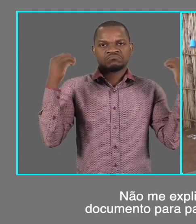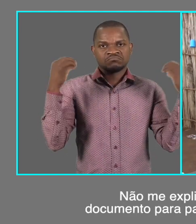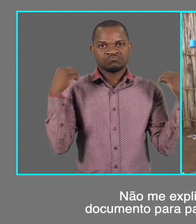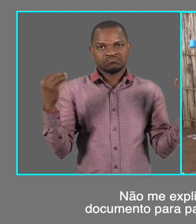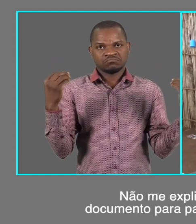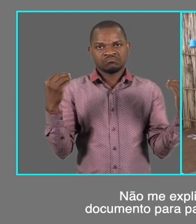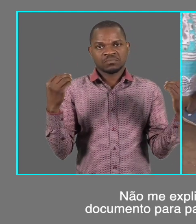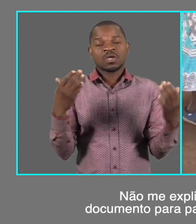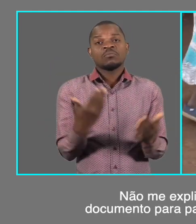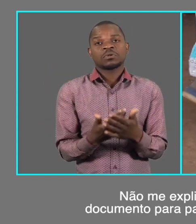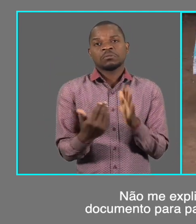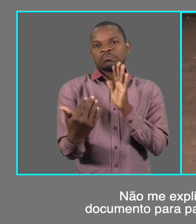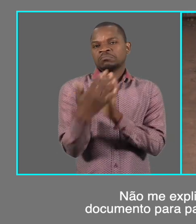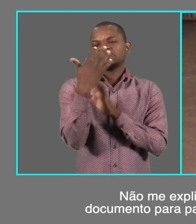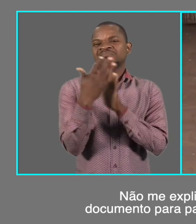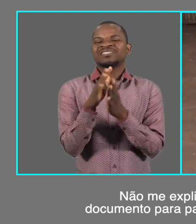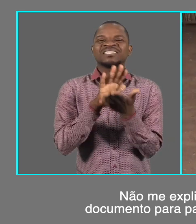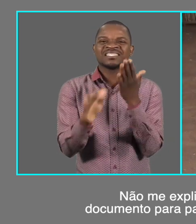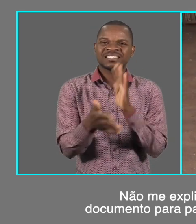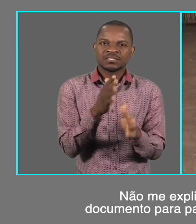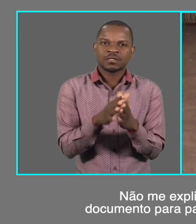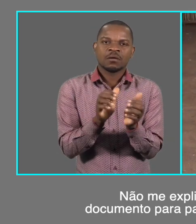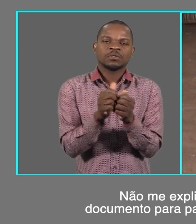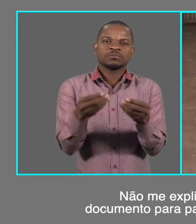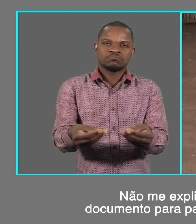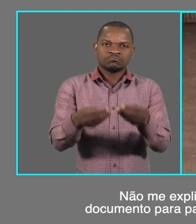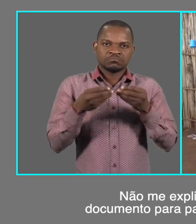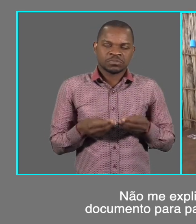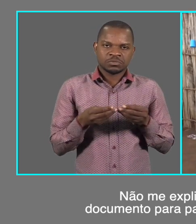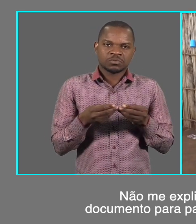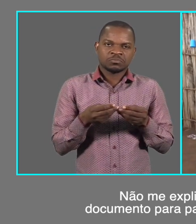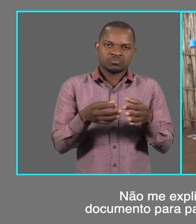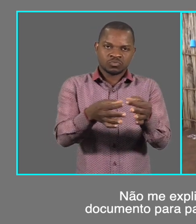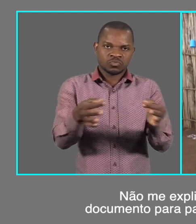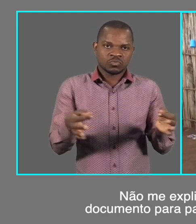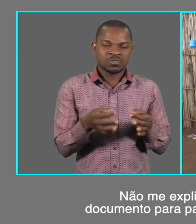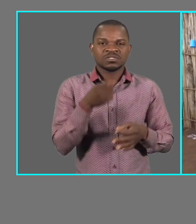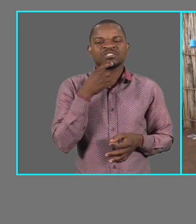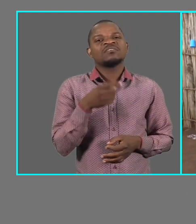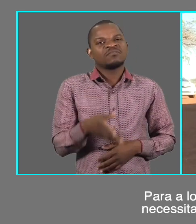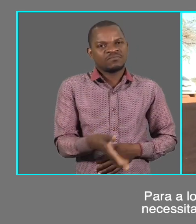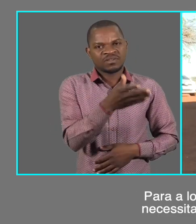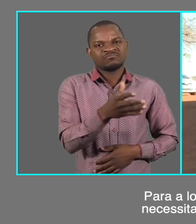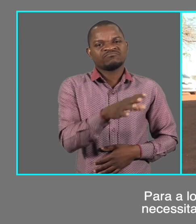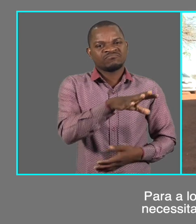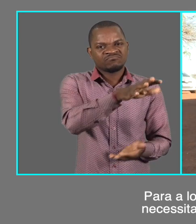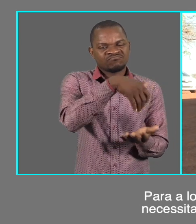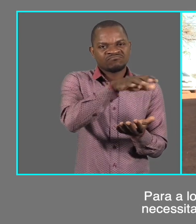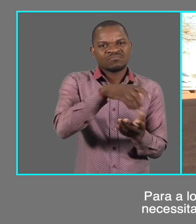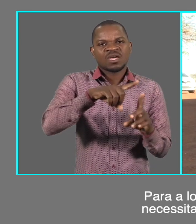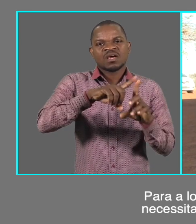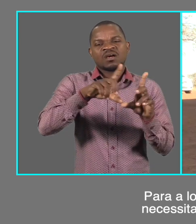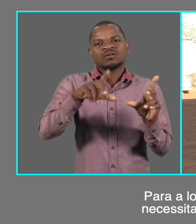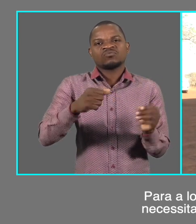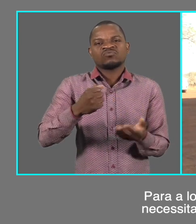Não me explicaram nada, só me deram documento para passar a levantar farinha na Moamba. Para a locomoção,